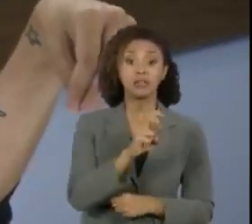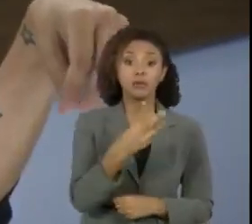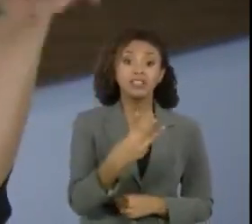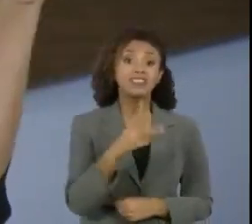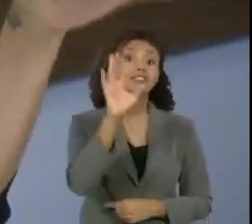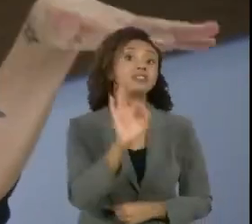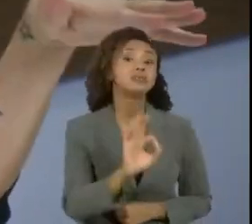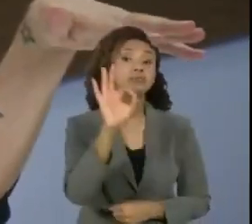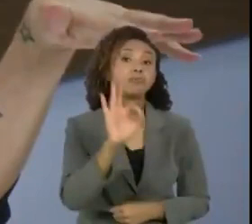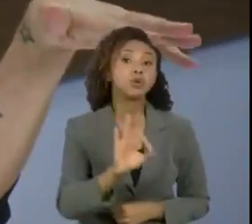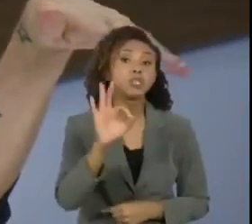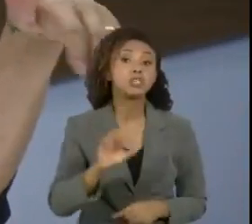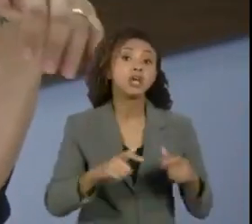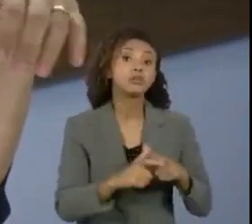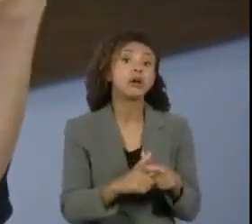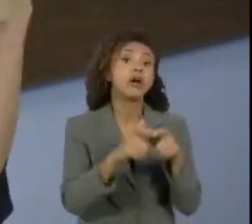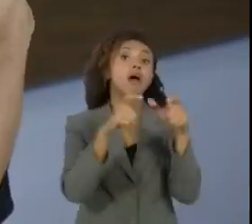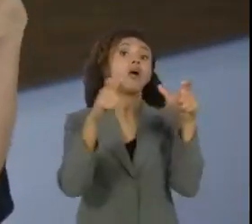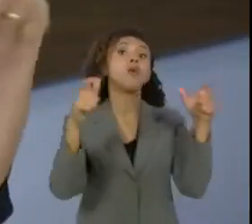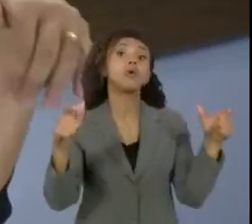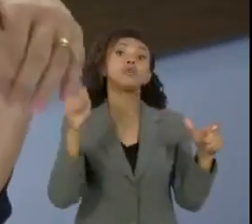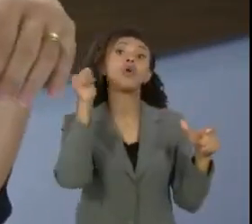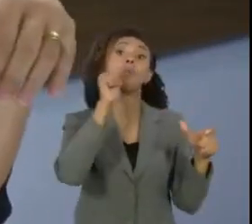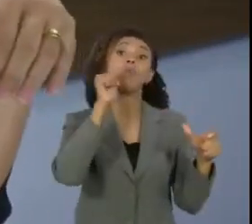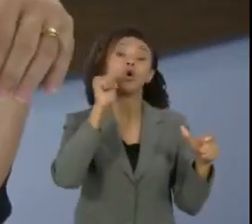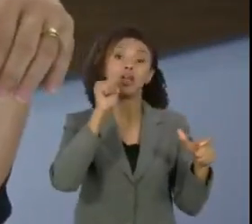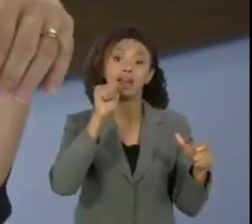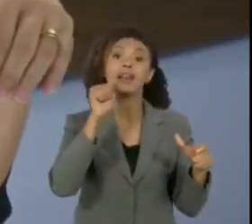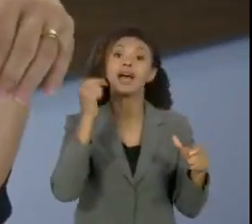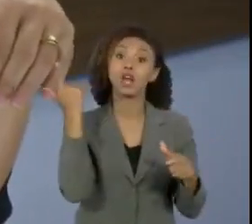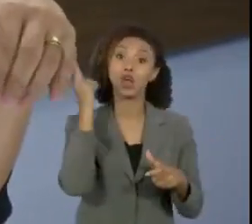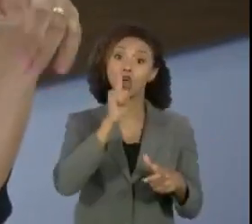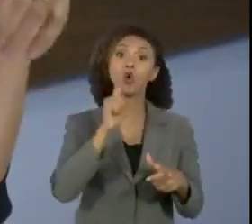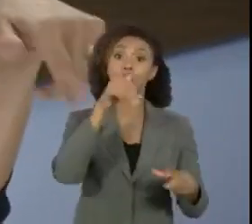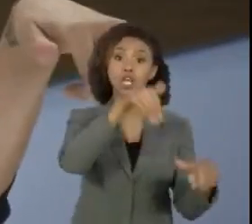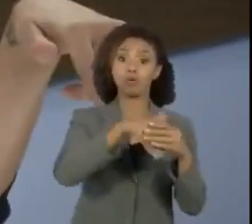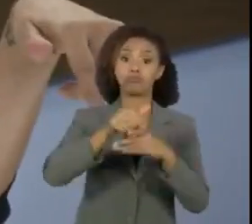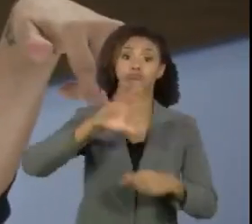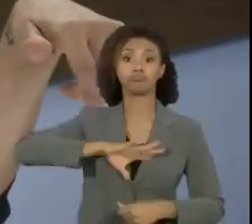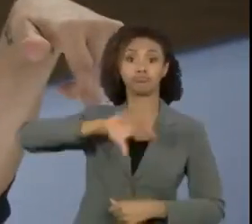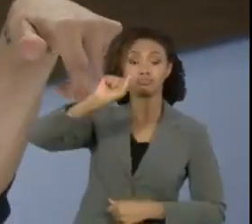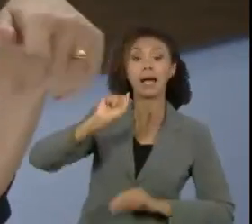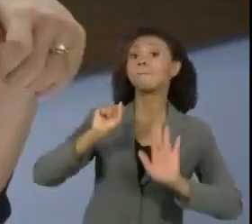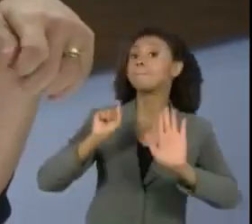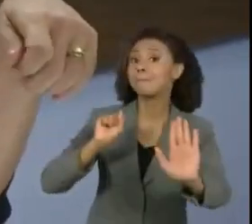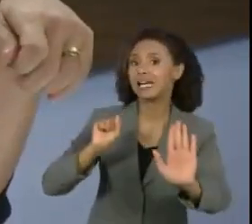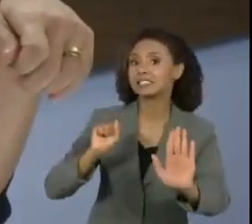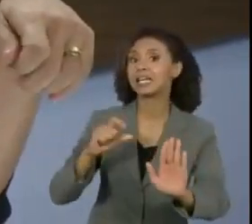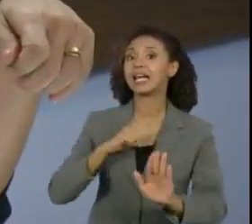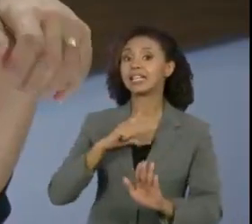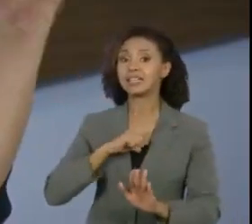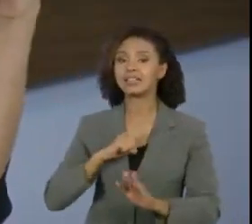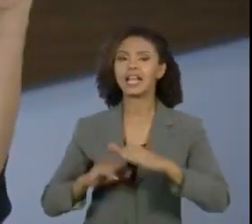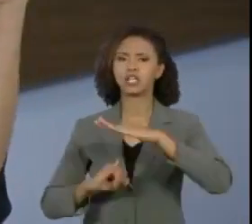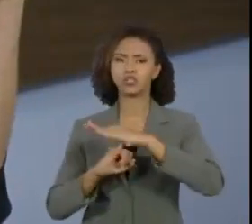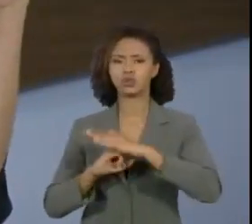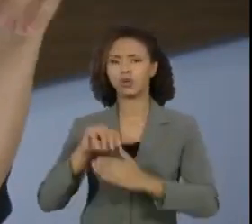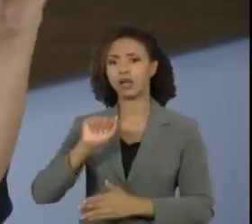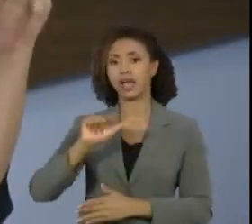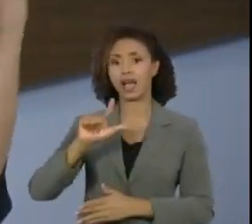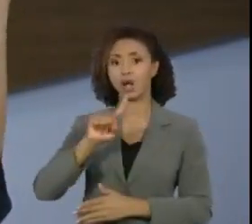% em mulheres eleitas na última eleição, mas segundo o Instituto Alziras,